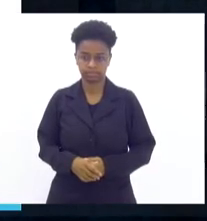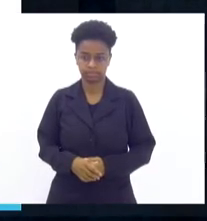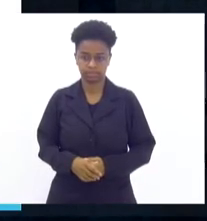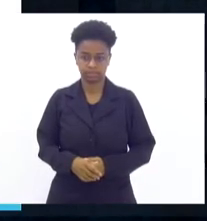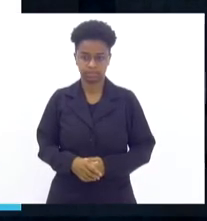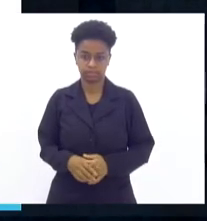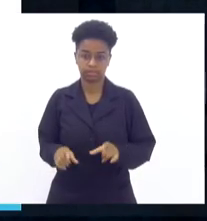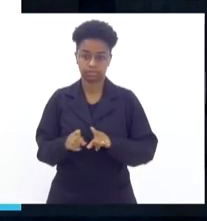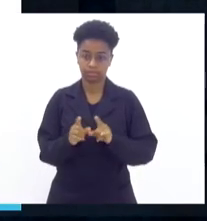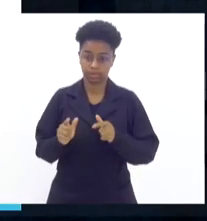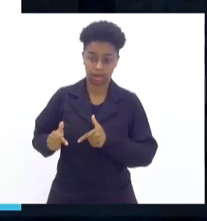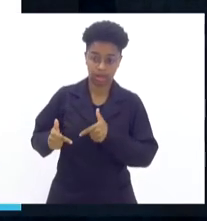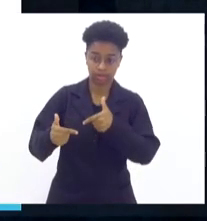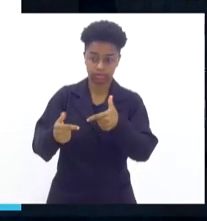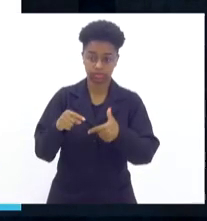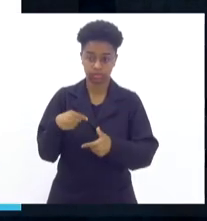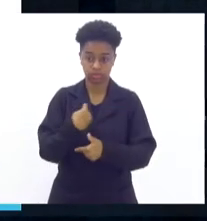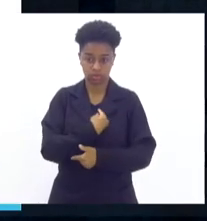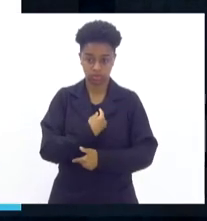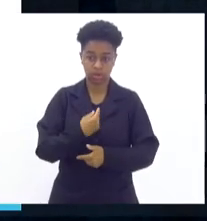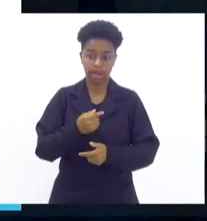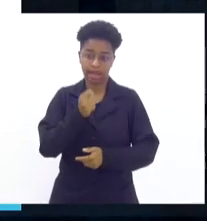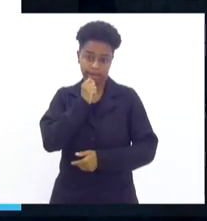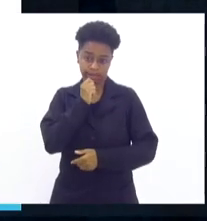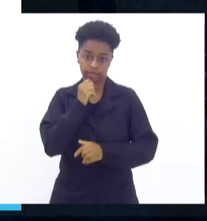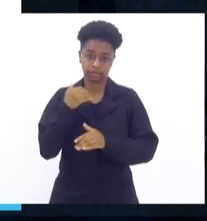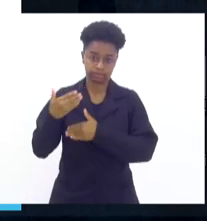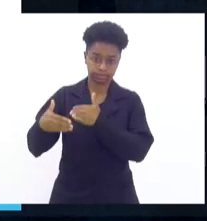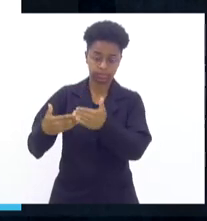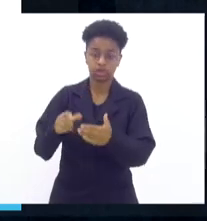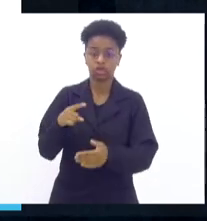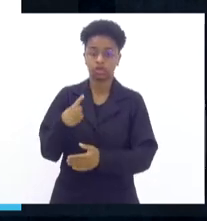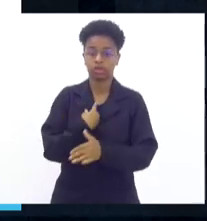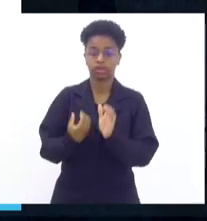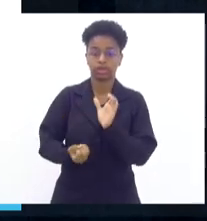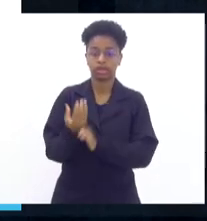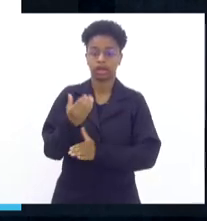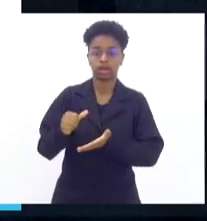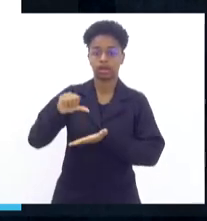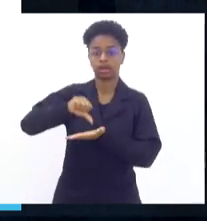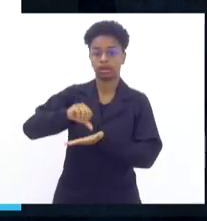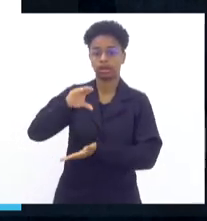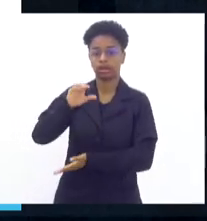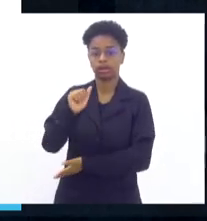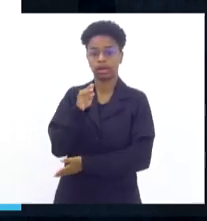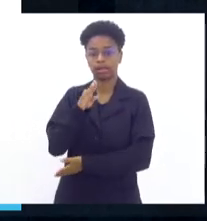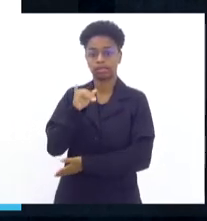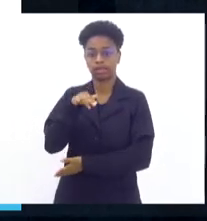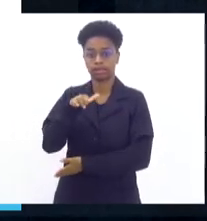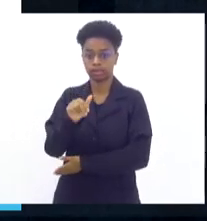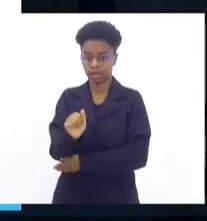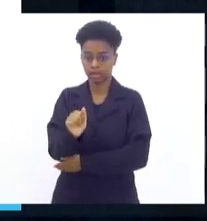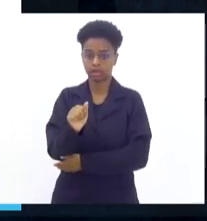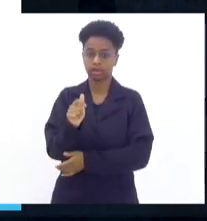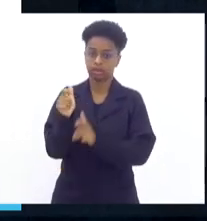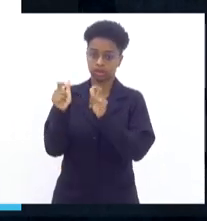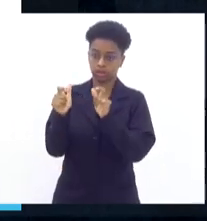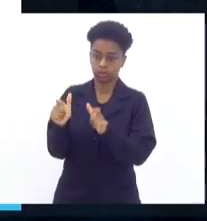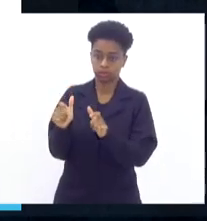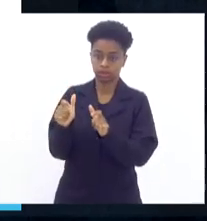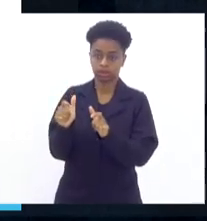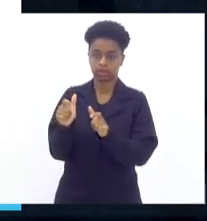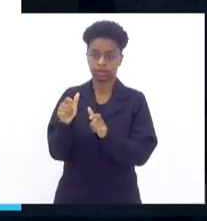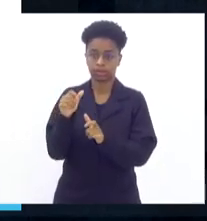Algumas ações nossas aí que estão em andamento, vamos instalar a cabina na Intendente Magalhães, visando trazer